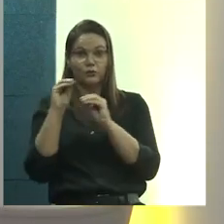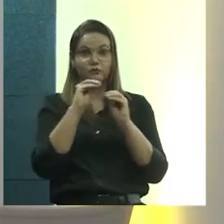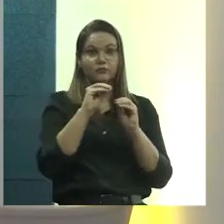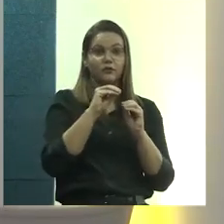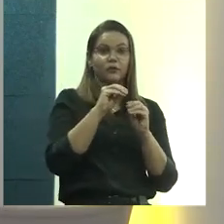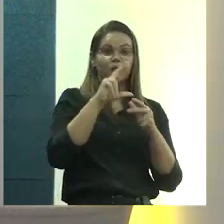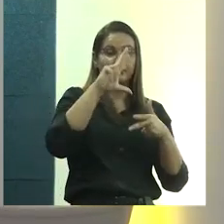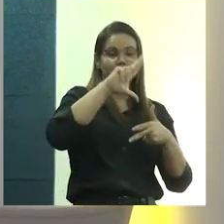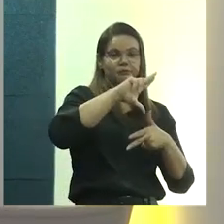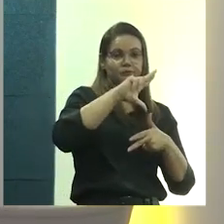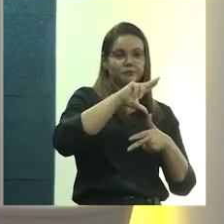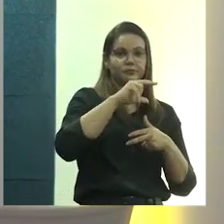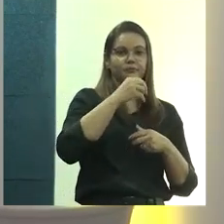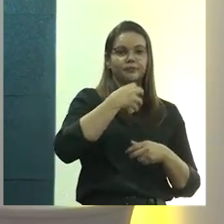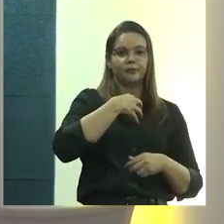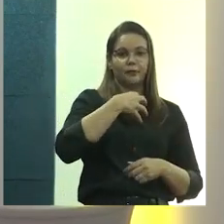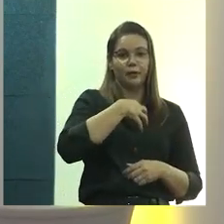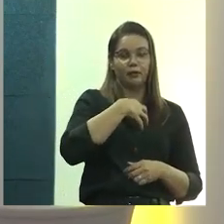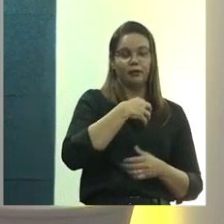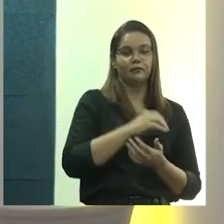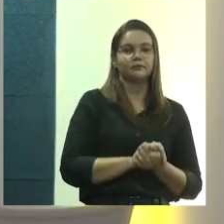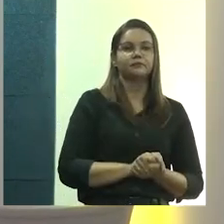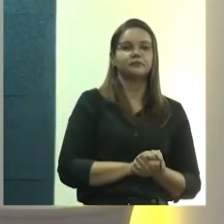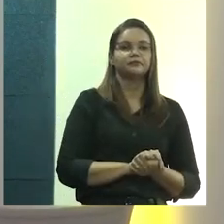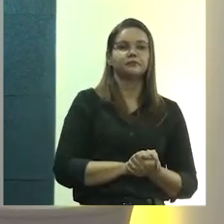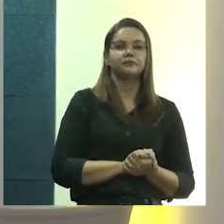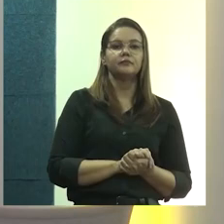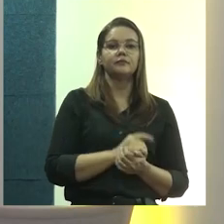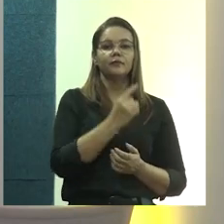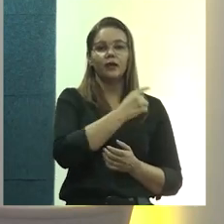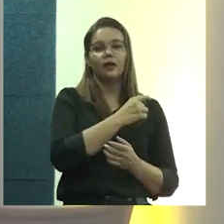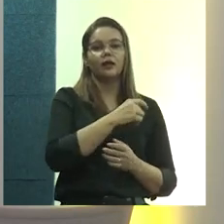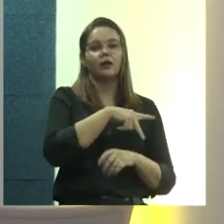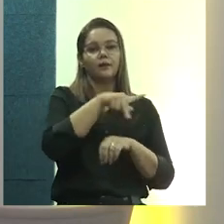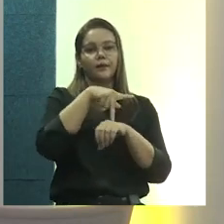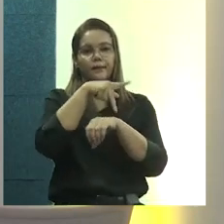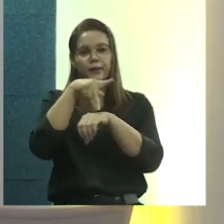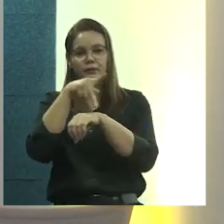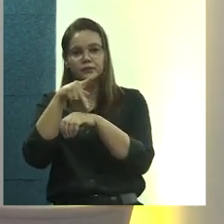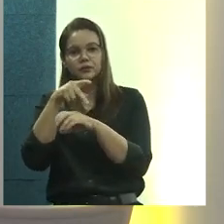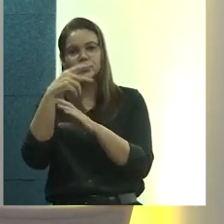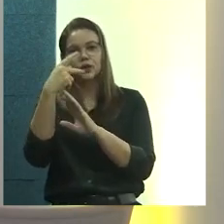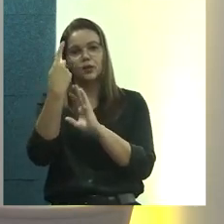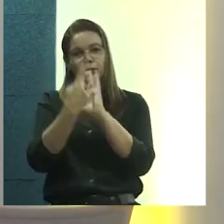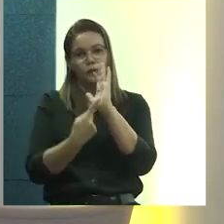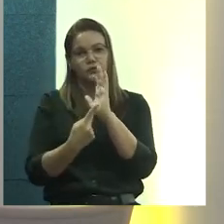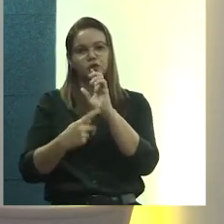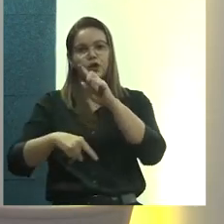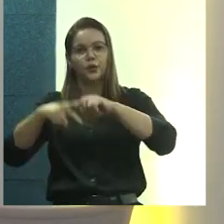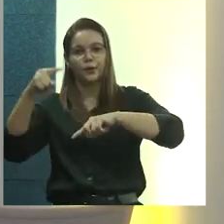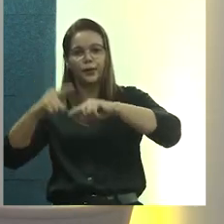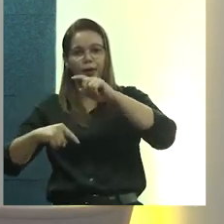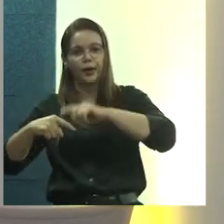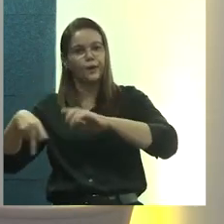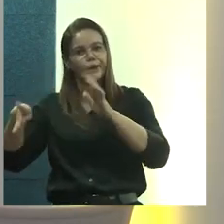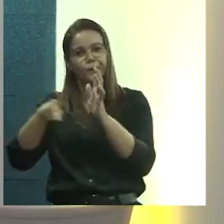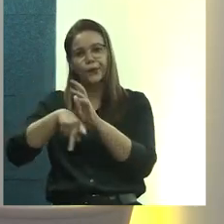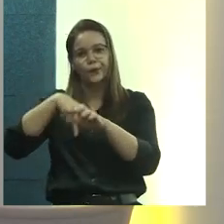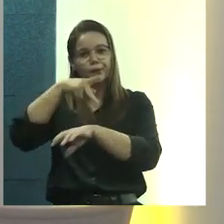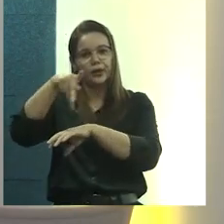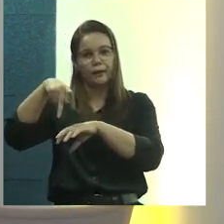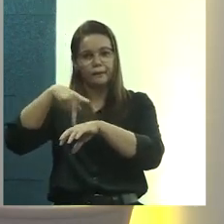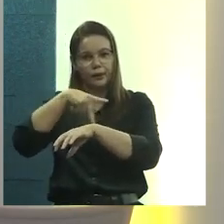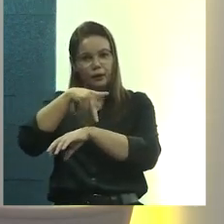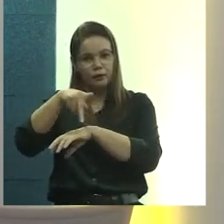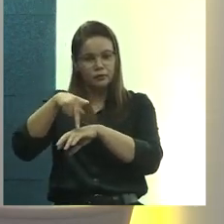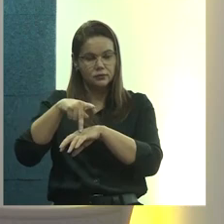de comunicação à distância, aqui o projeto da Pracinha, alguns equipamentos para a Pracinha, e aí a gente